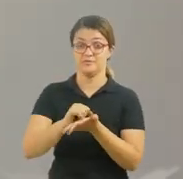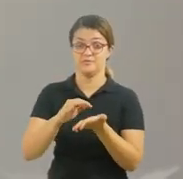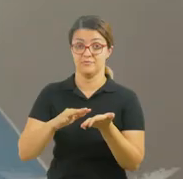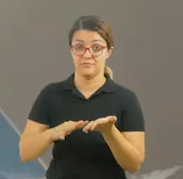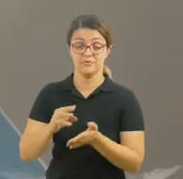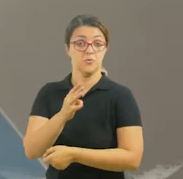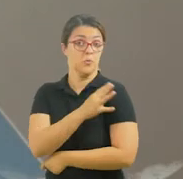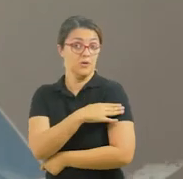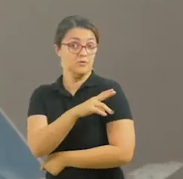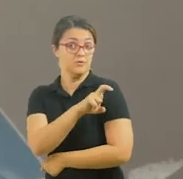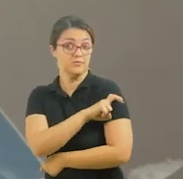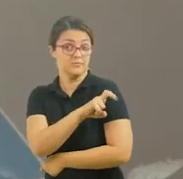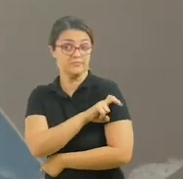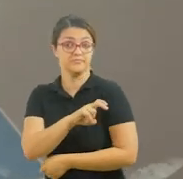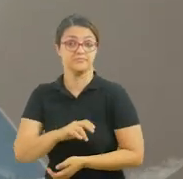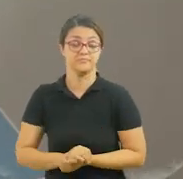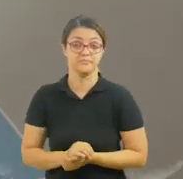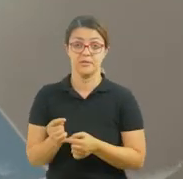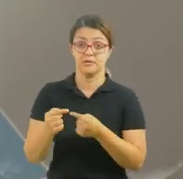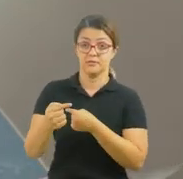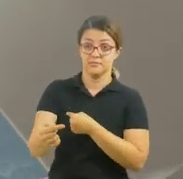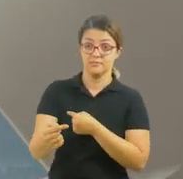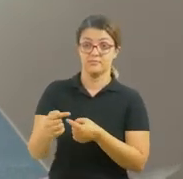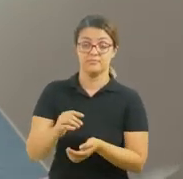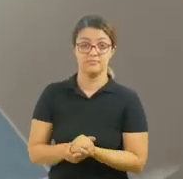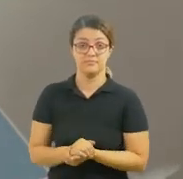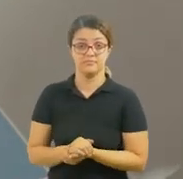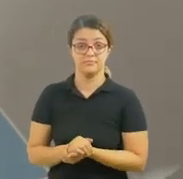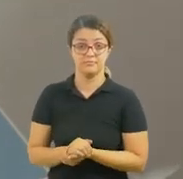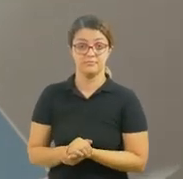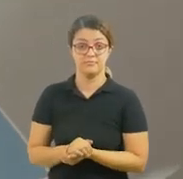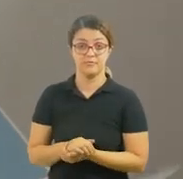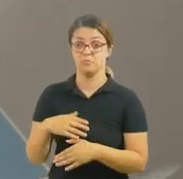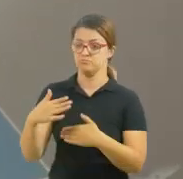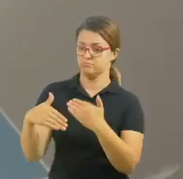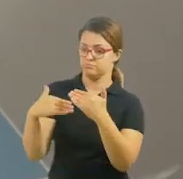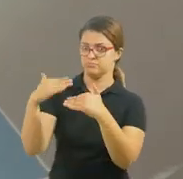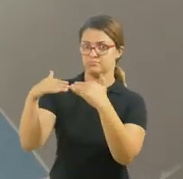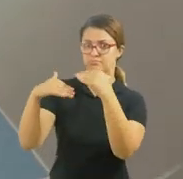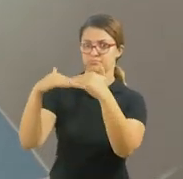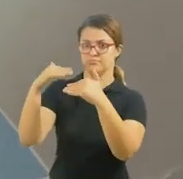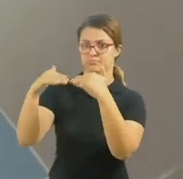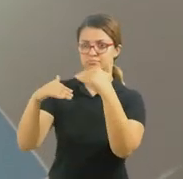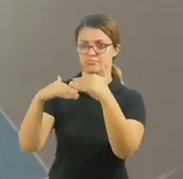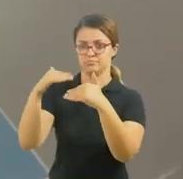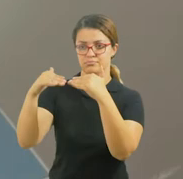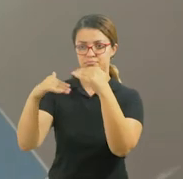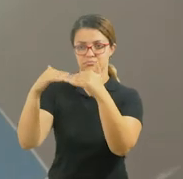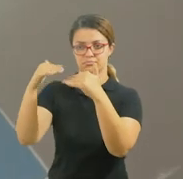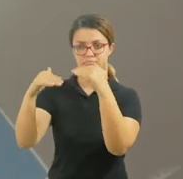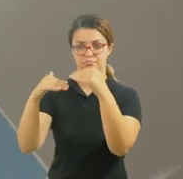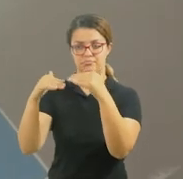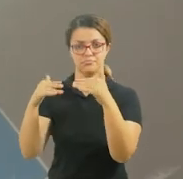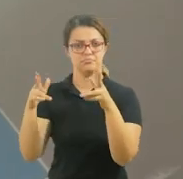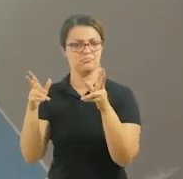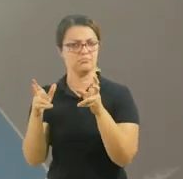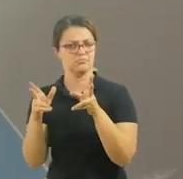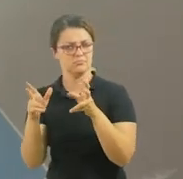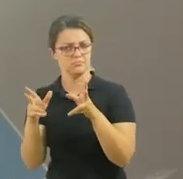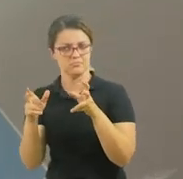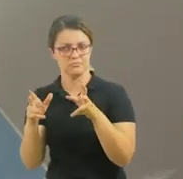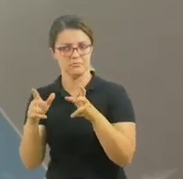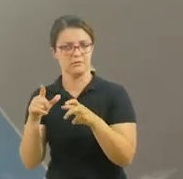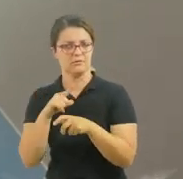video! Olá pessoal, estamos de volta para mais uma semana de atividade dos quartos e quintos anos. E nessa semana nós vamos